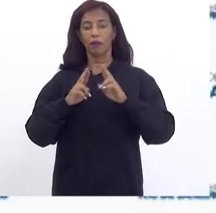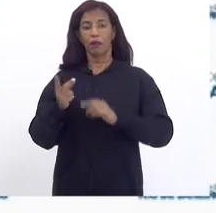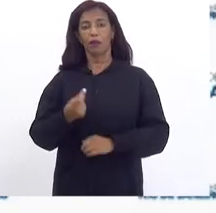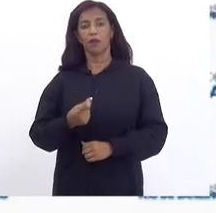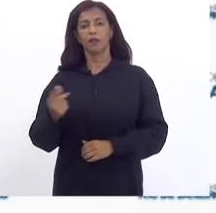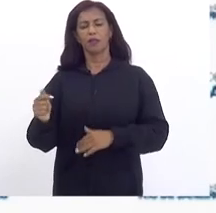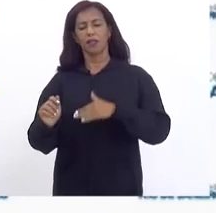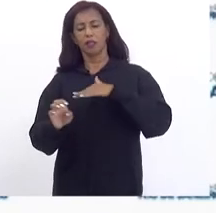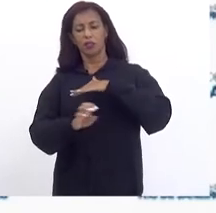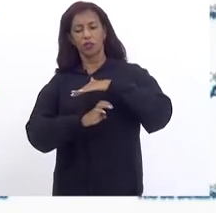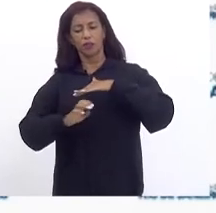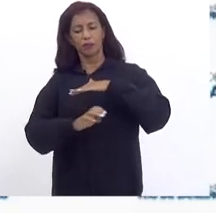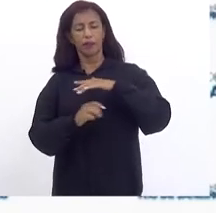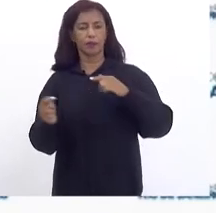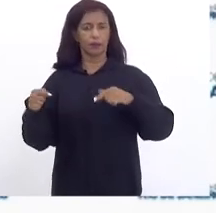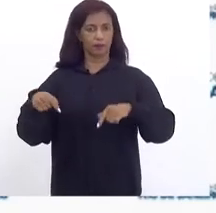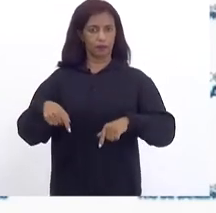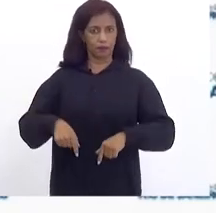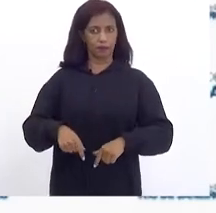empresas Aqui